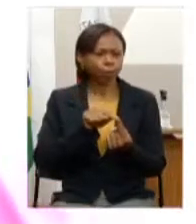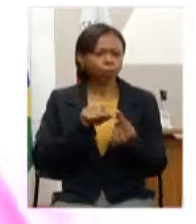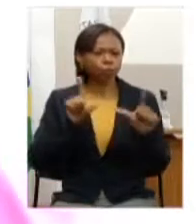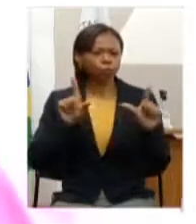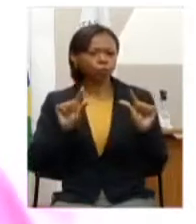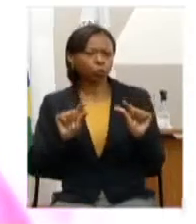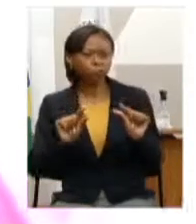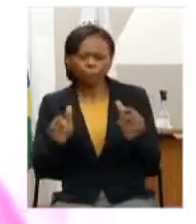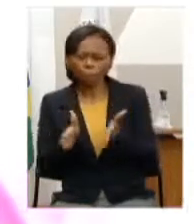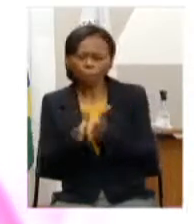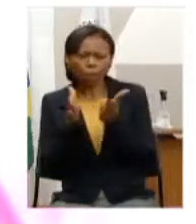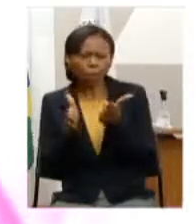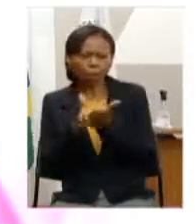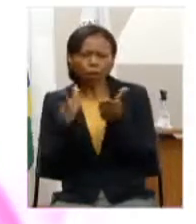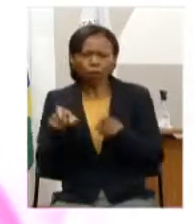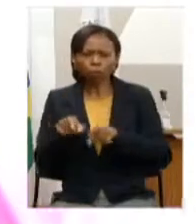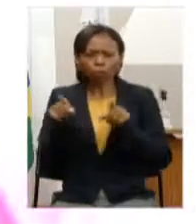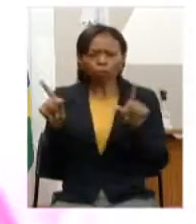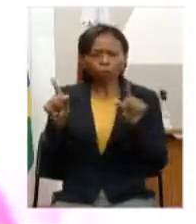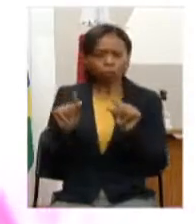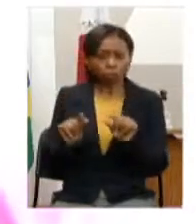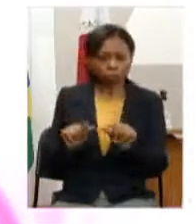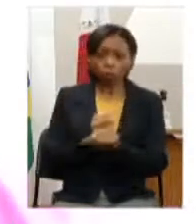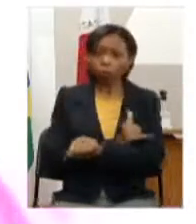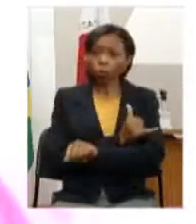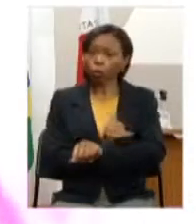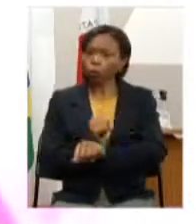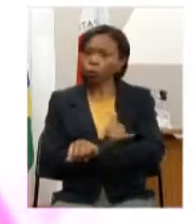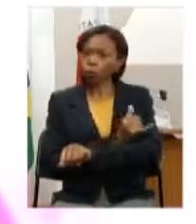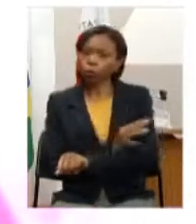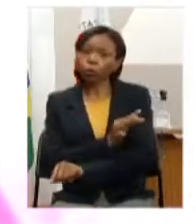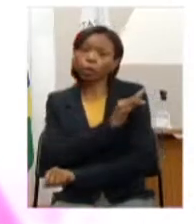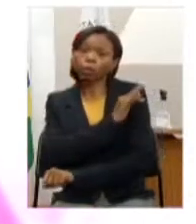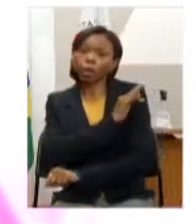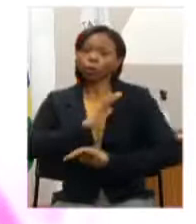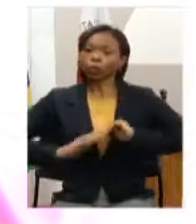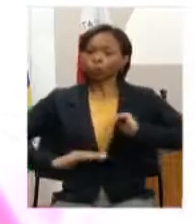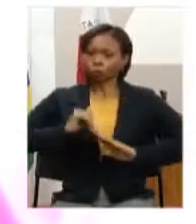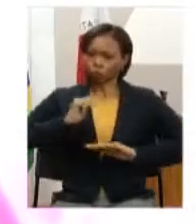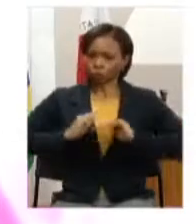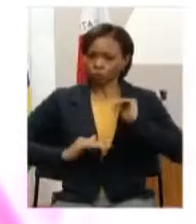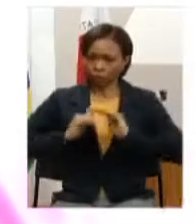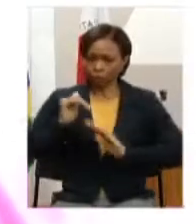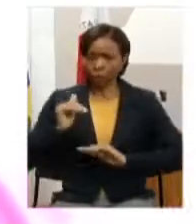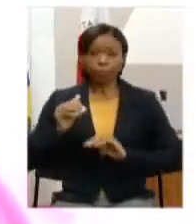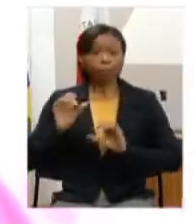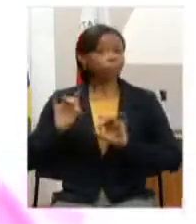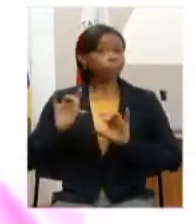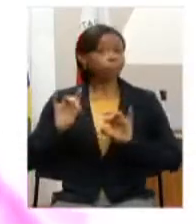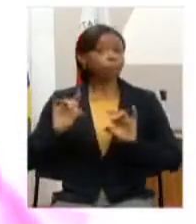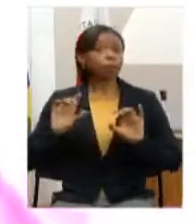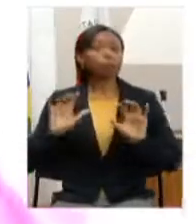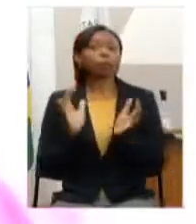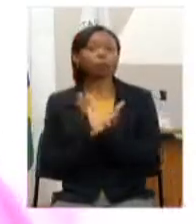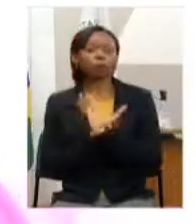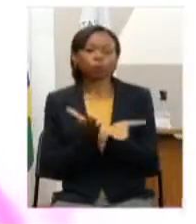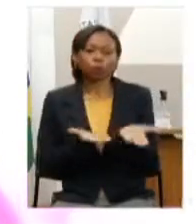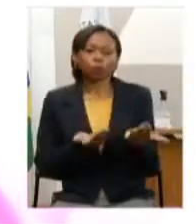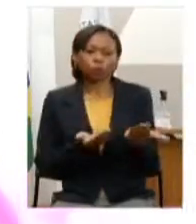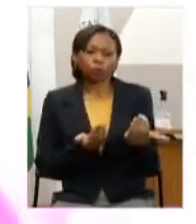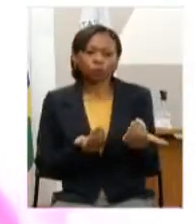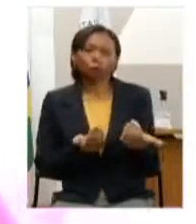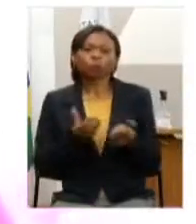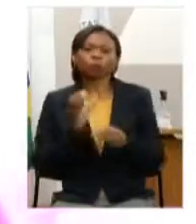no campo utilizando recursos técnicos e humanos disponíveis especialmente jovens estudantes e egressos dos cursos